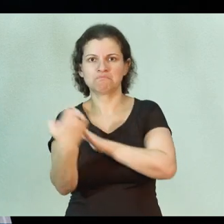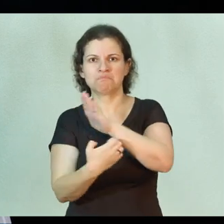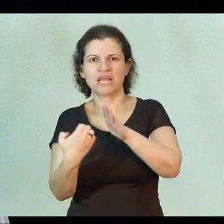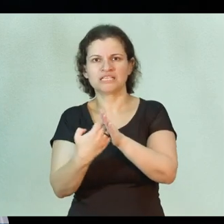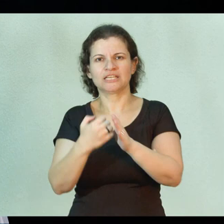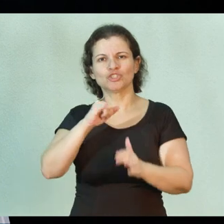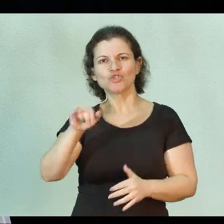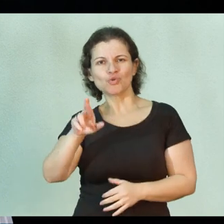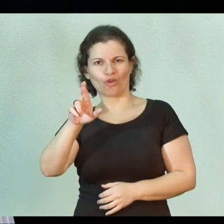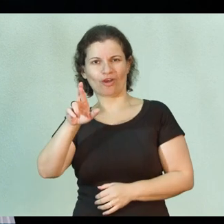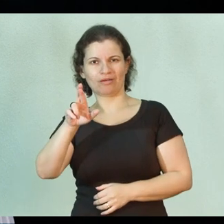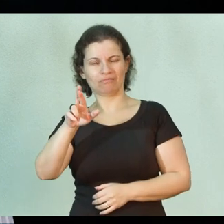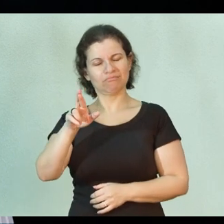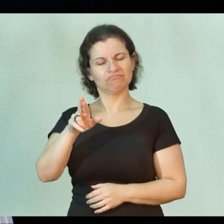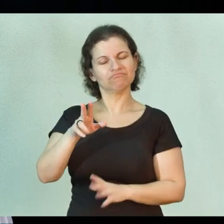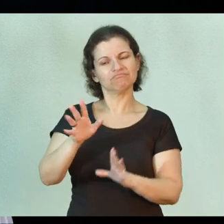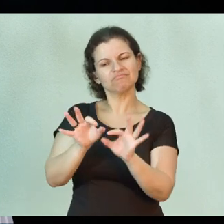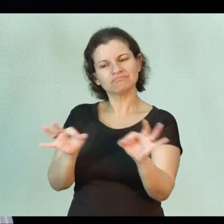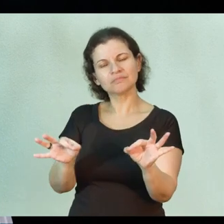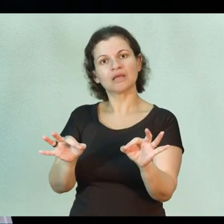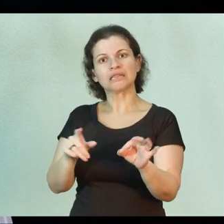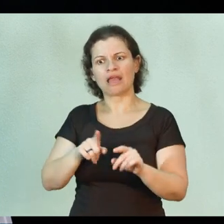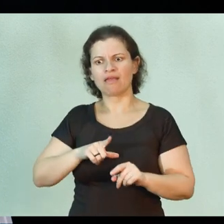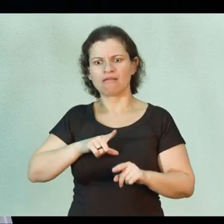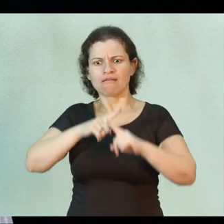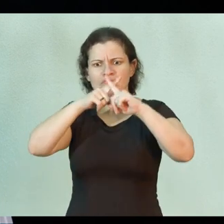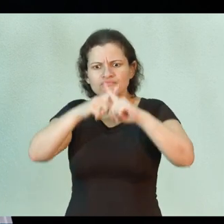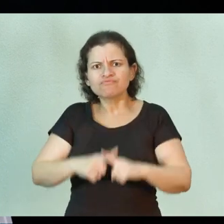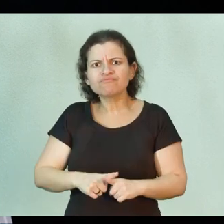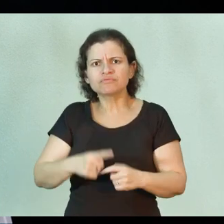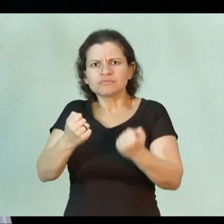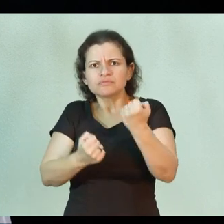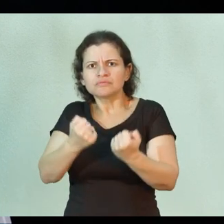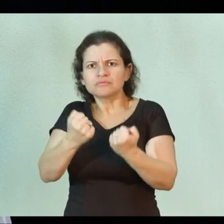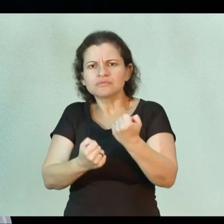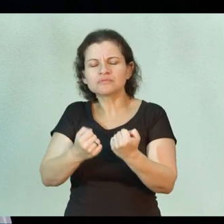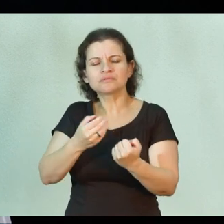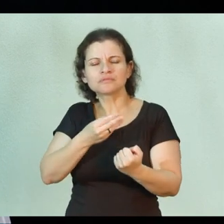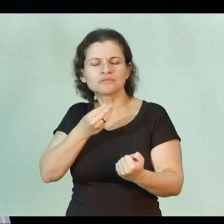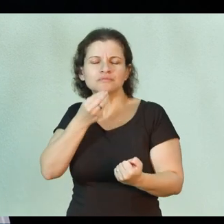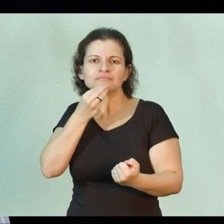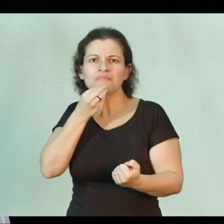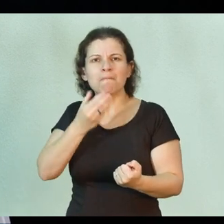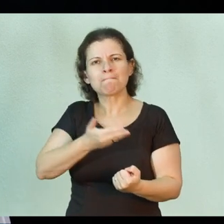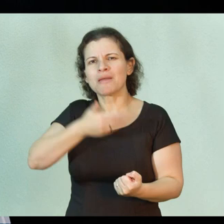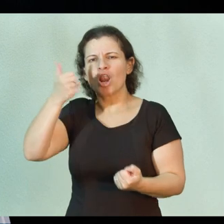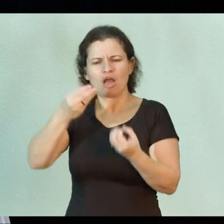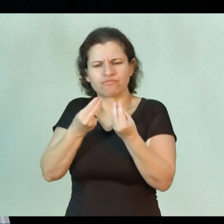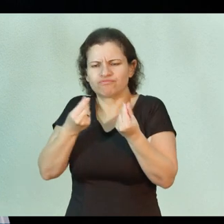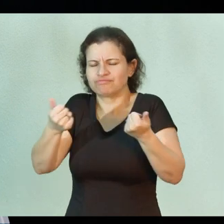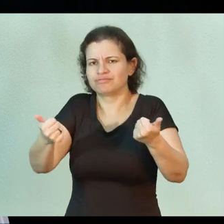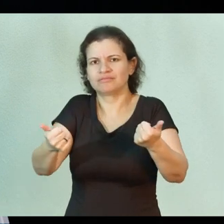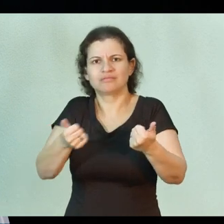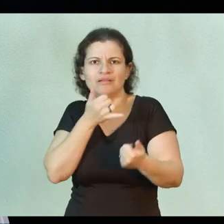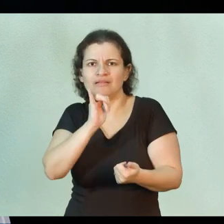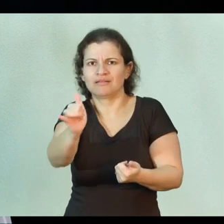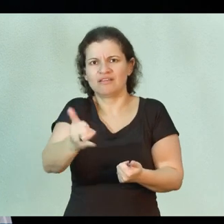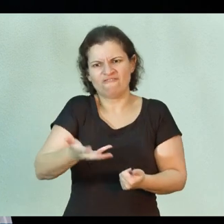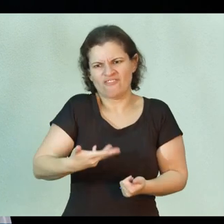juniores, as competições de veículos buscando maior eficiência energética, maior velocidade,